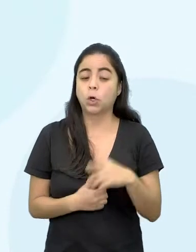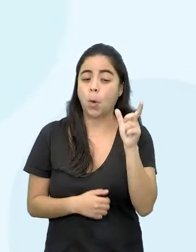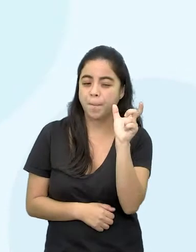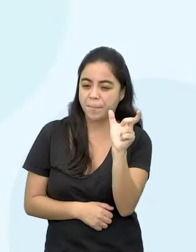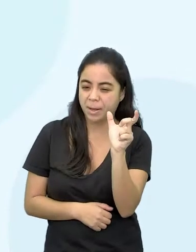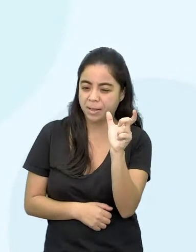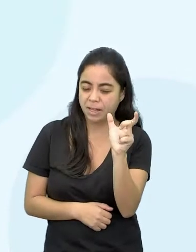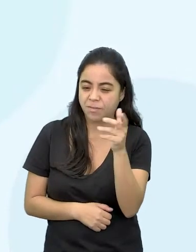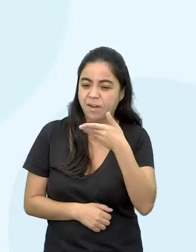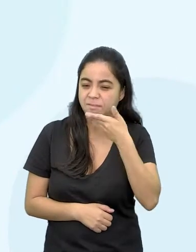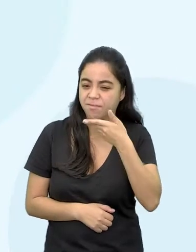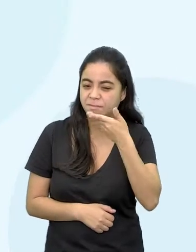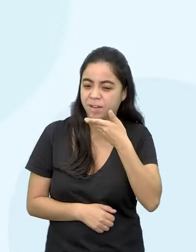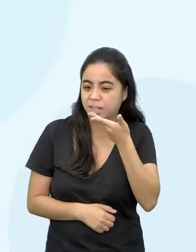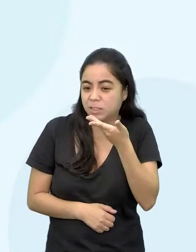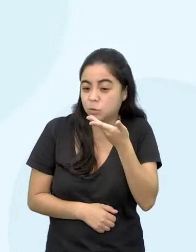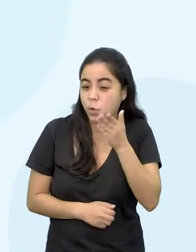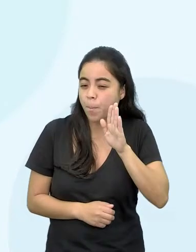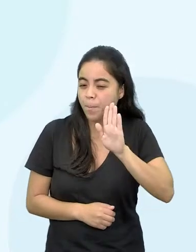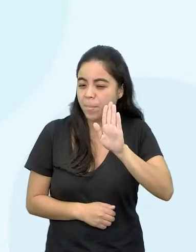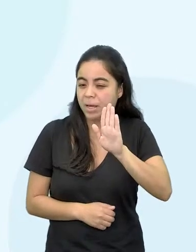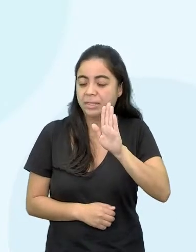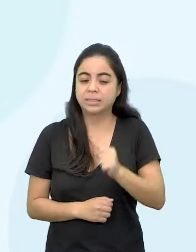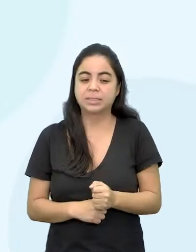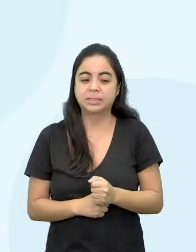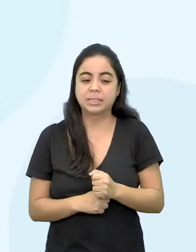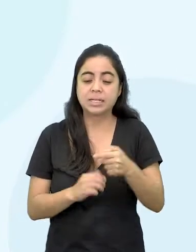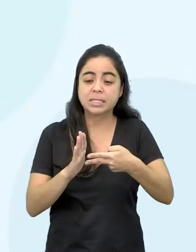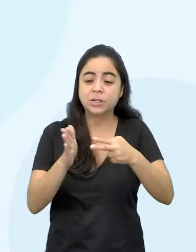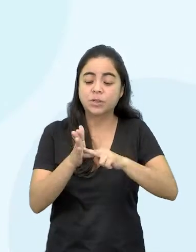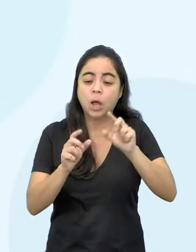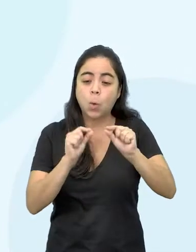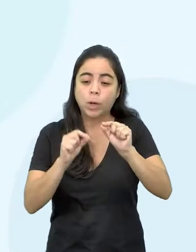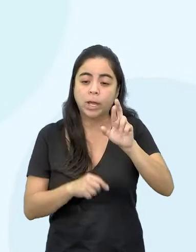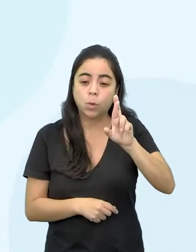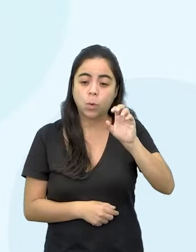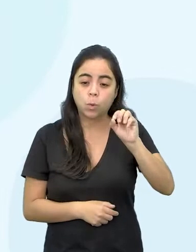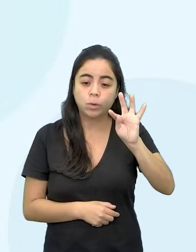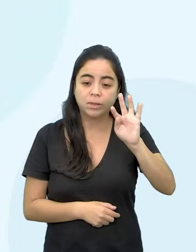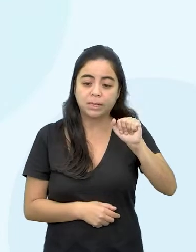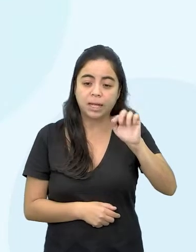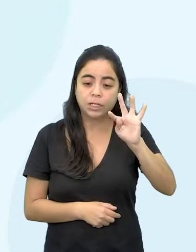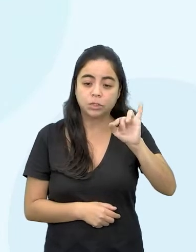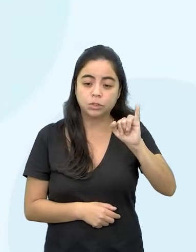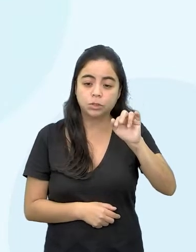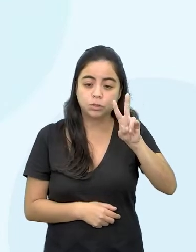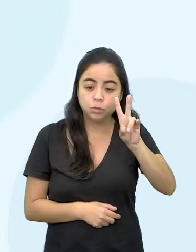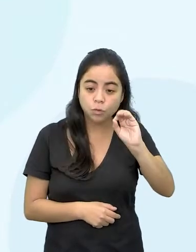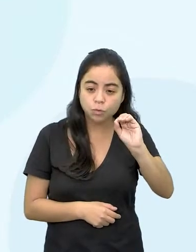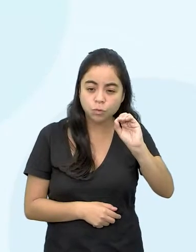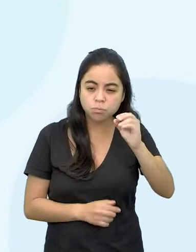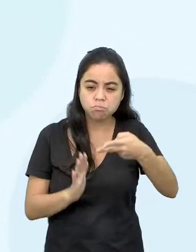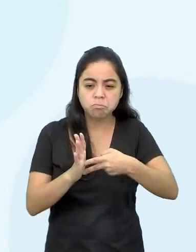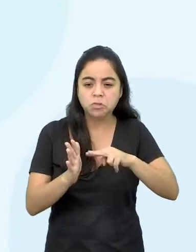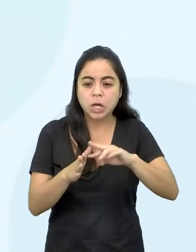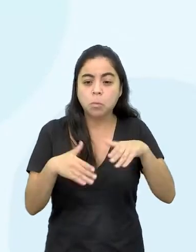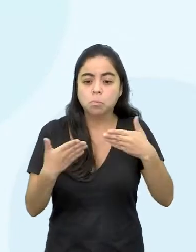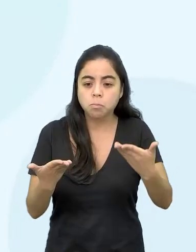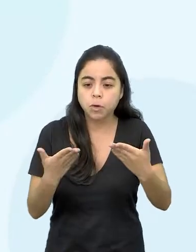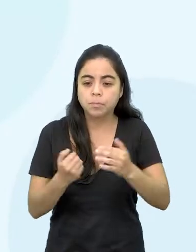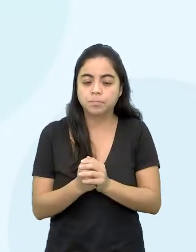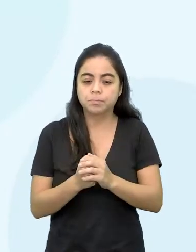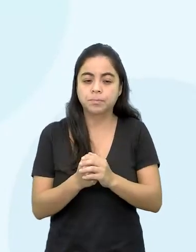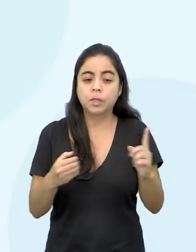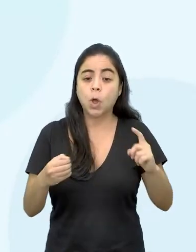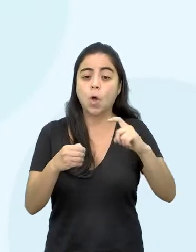palavra fácil. O que significa rotativo aí na cabeça de vocês? Então, o saldo retorna como